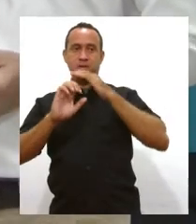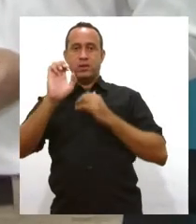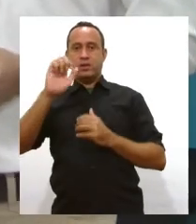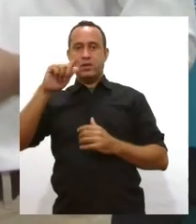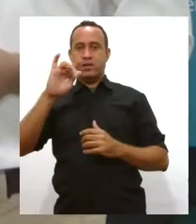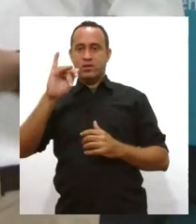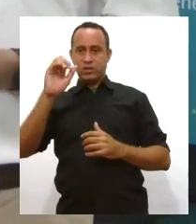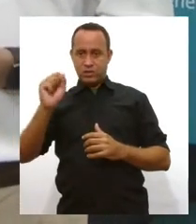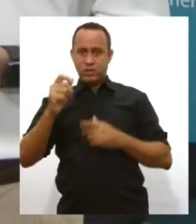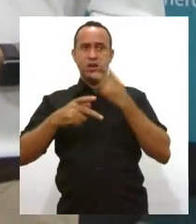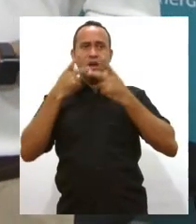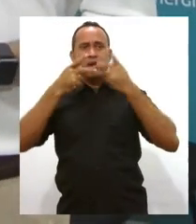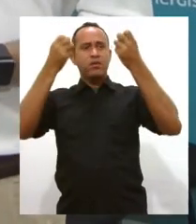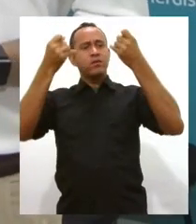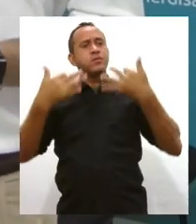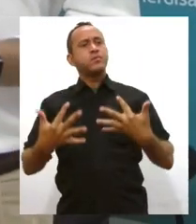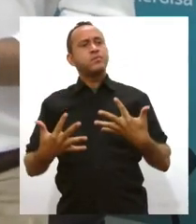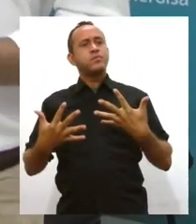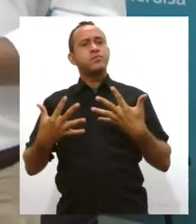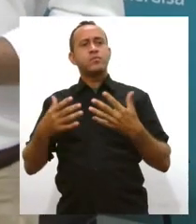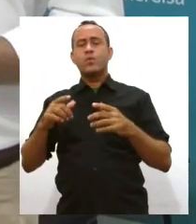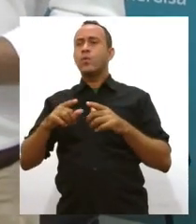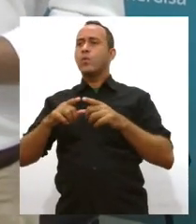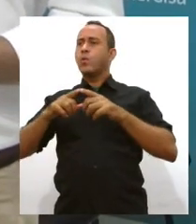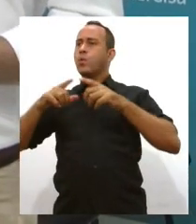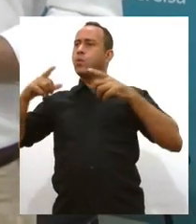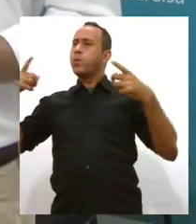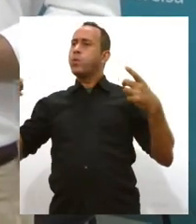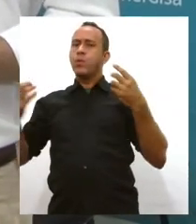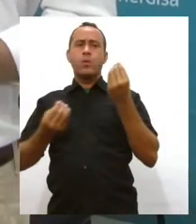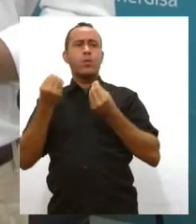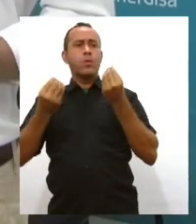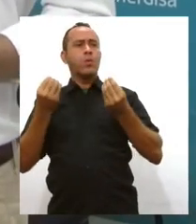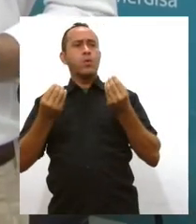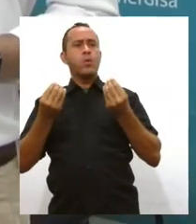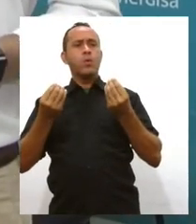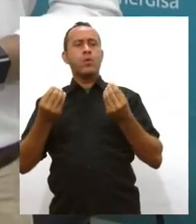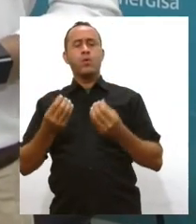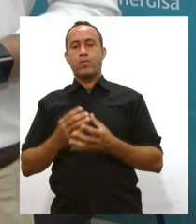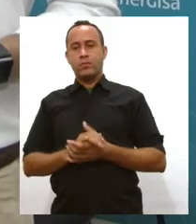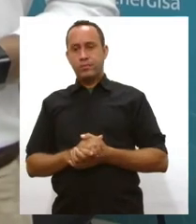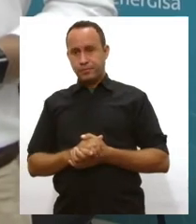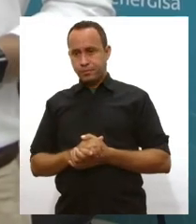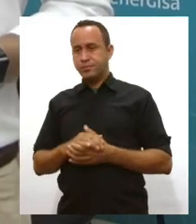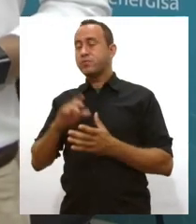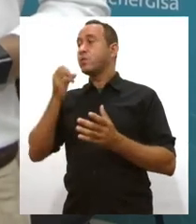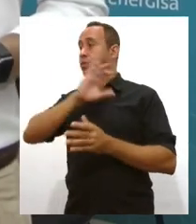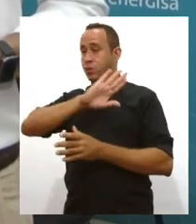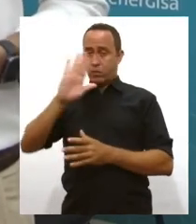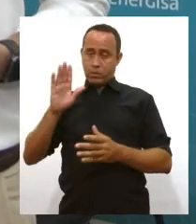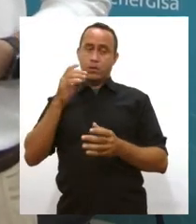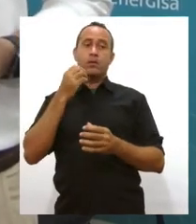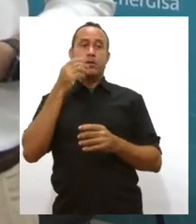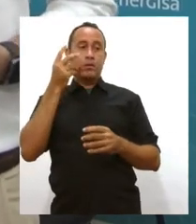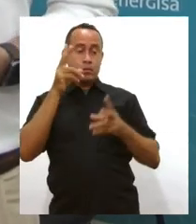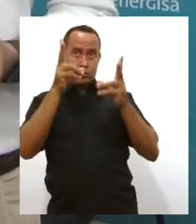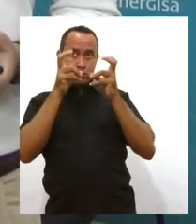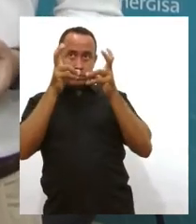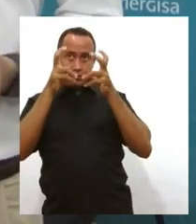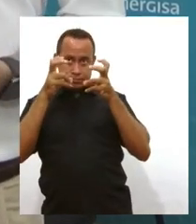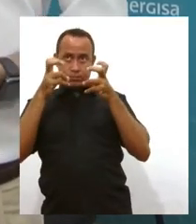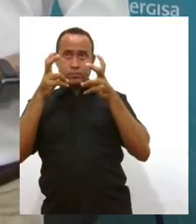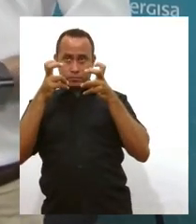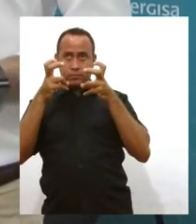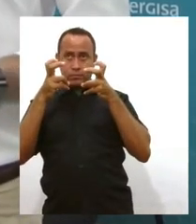ele fala um pouco mais para a gente. O número aumentou de 2019 para 2020, não é isso, Tiago? Isso. Olá! Nós percebemos um aumento de